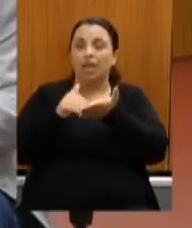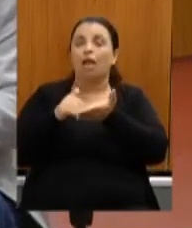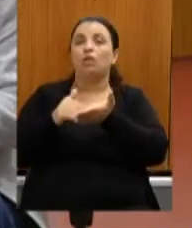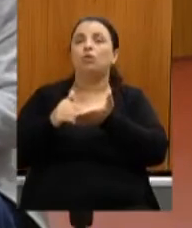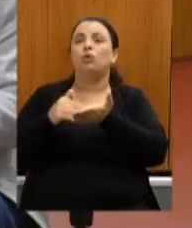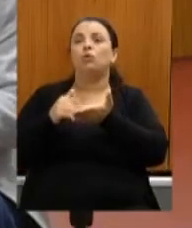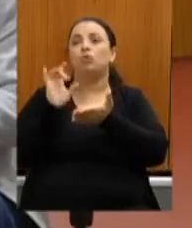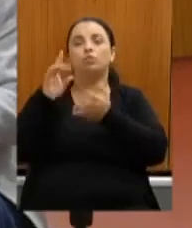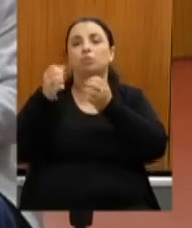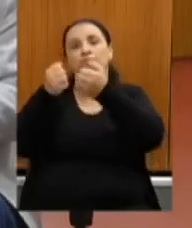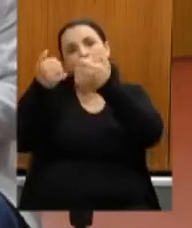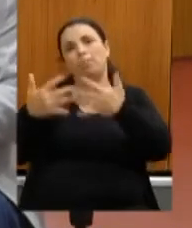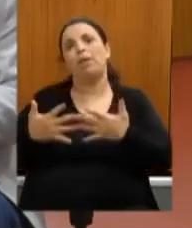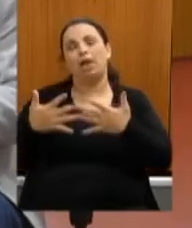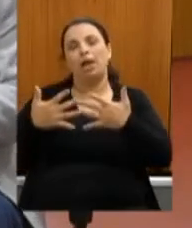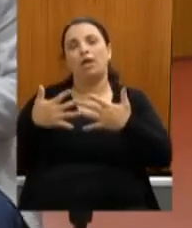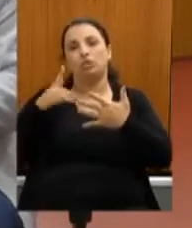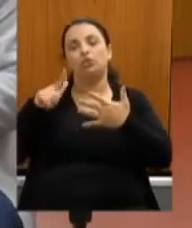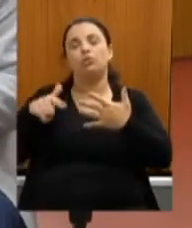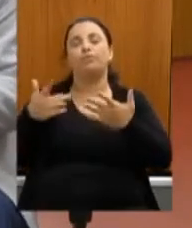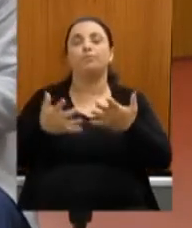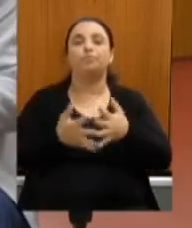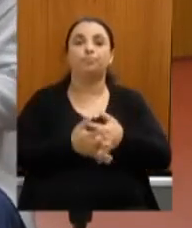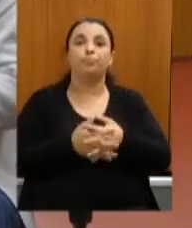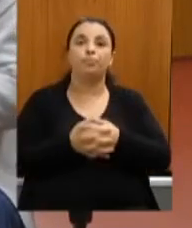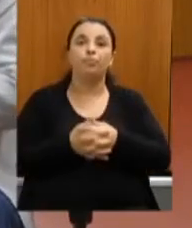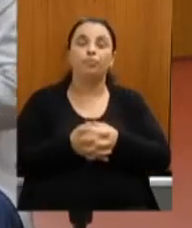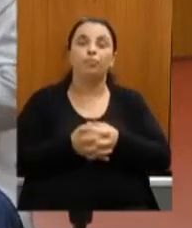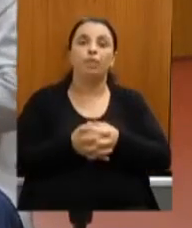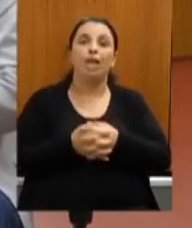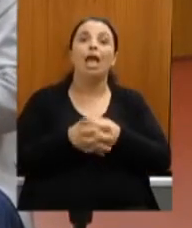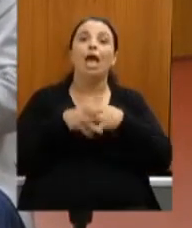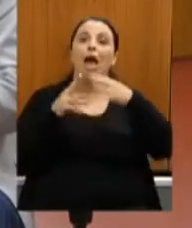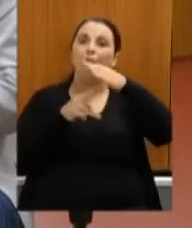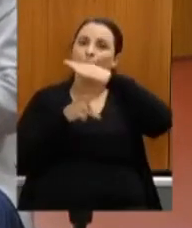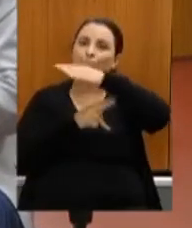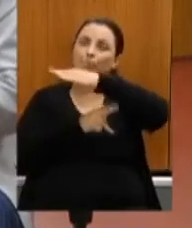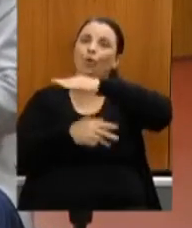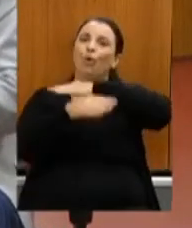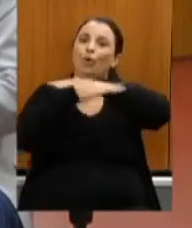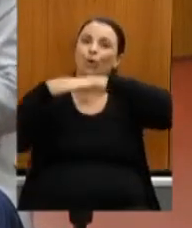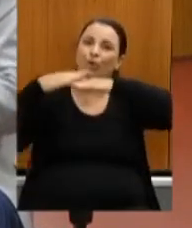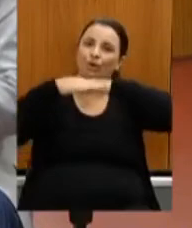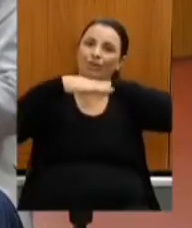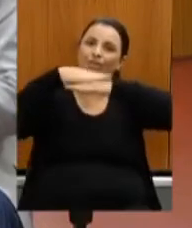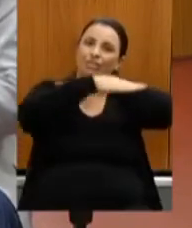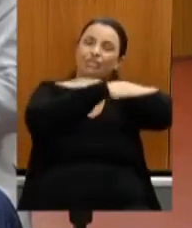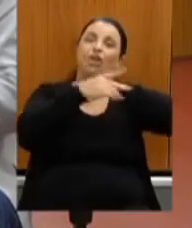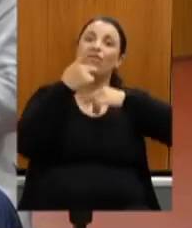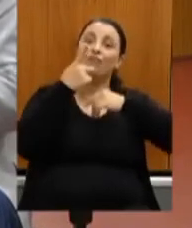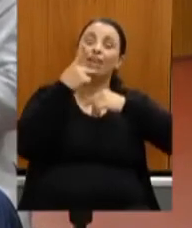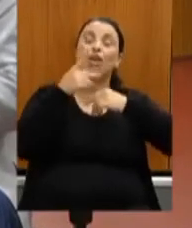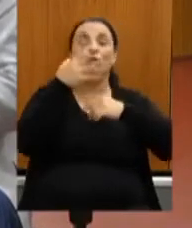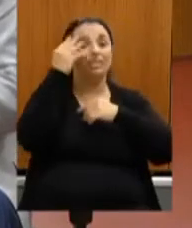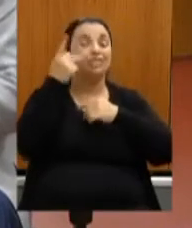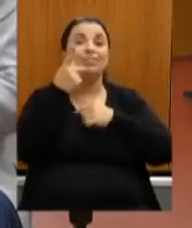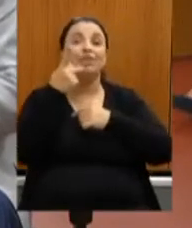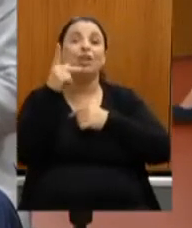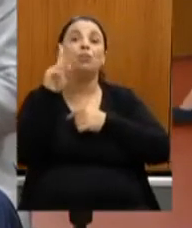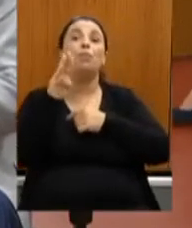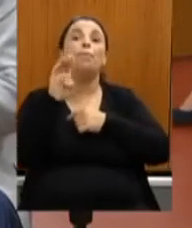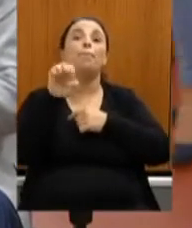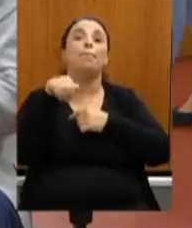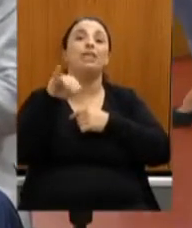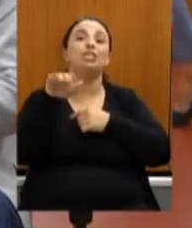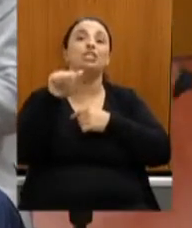deputado levantou ok deputado a ponte eu até falei eu esqueci de falar do Benjamin senhor me desculpe a ponte